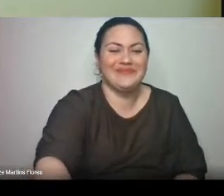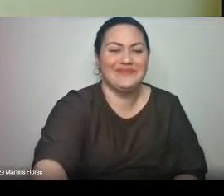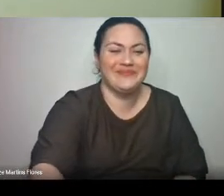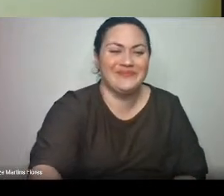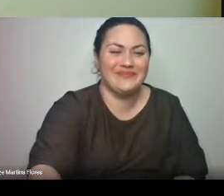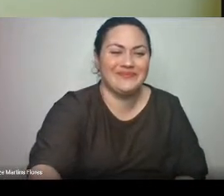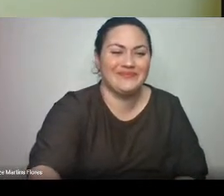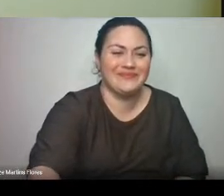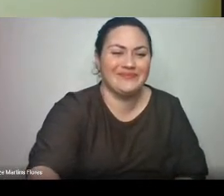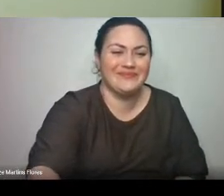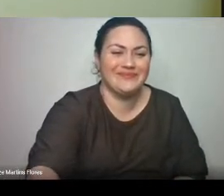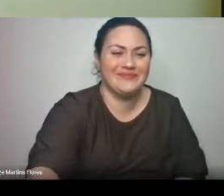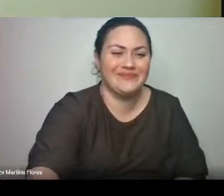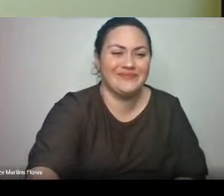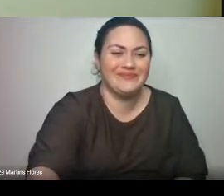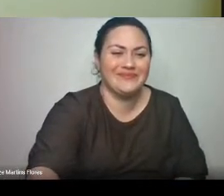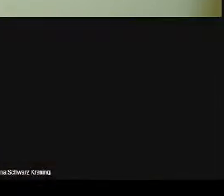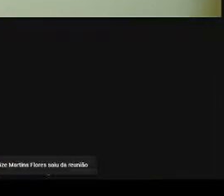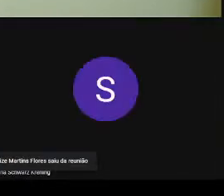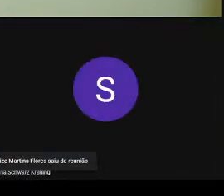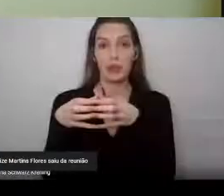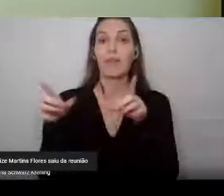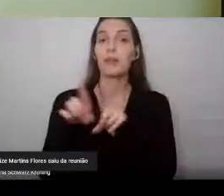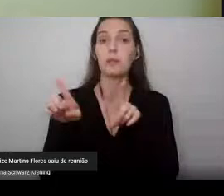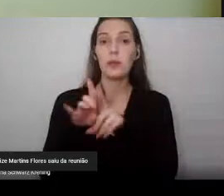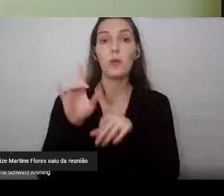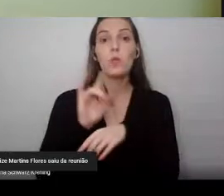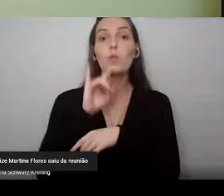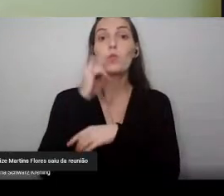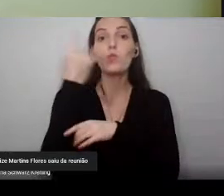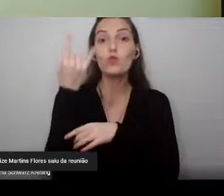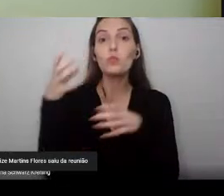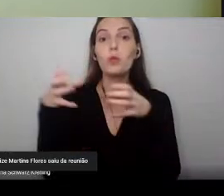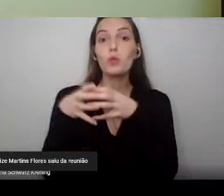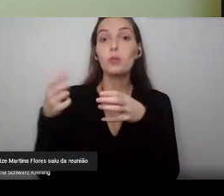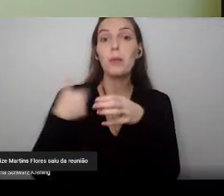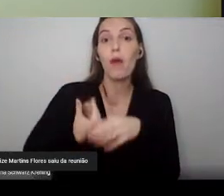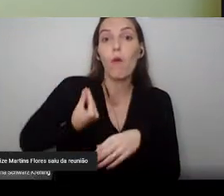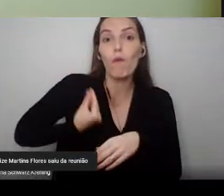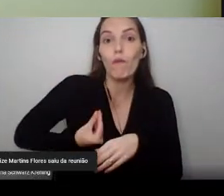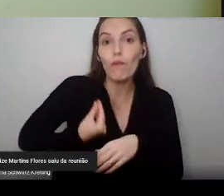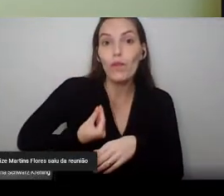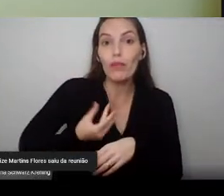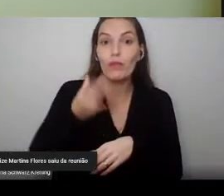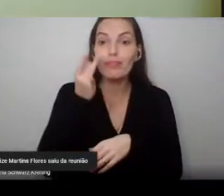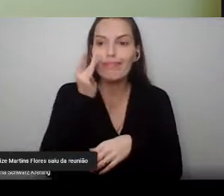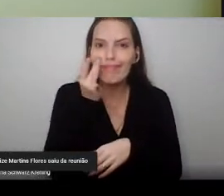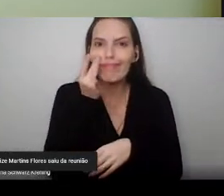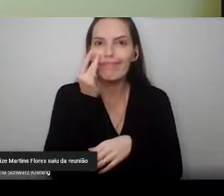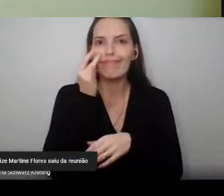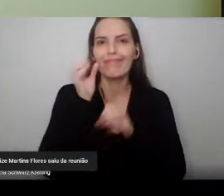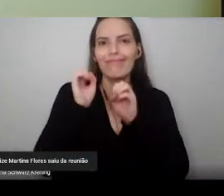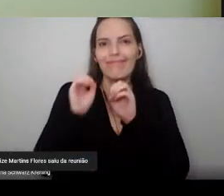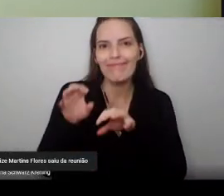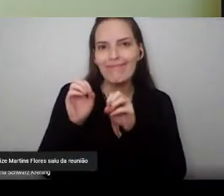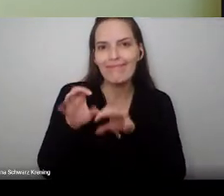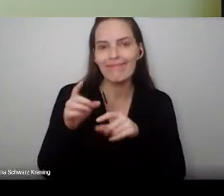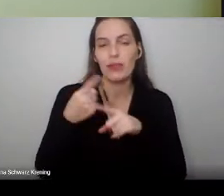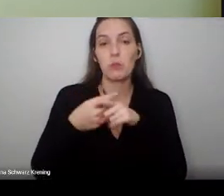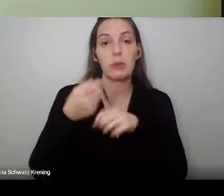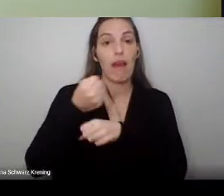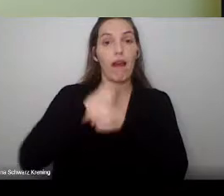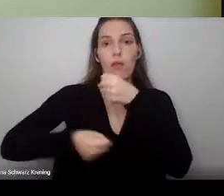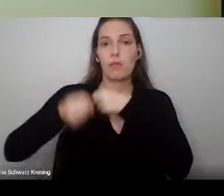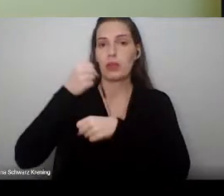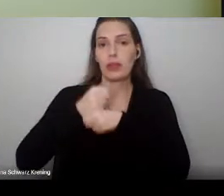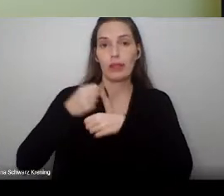ser a primeira turma, você foi a última turma que eu dei aula presencial. Porque o ano passado inteiro eu não tive a oportunidade. E aí a gente